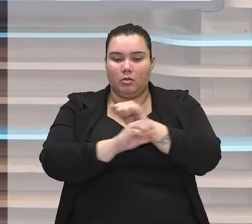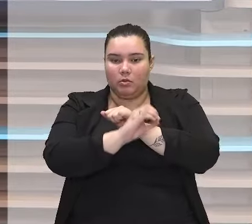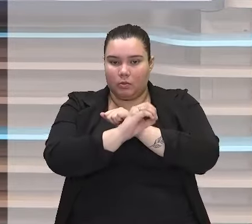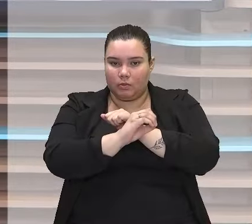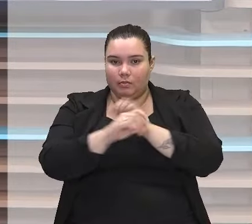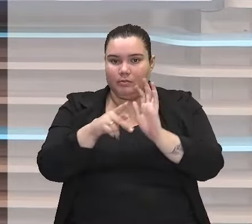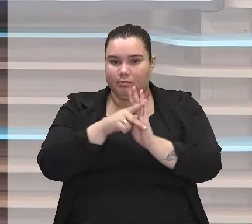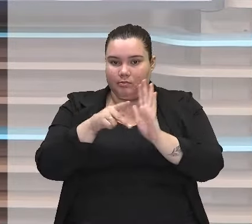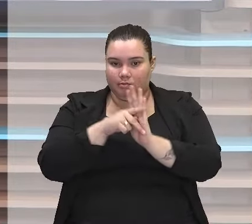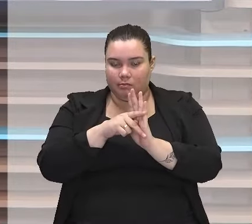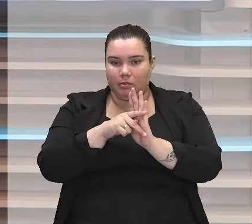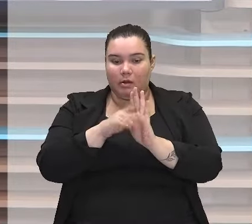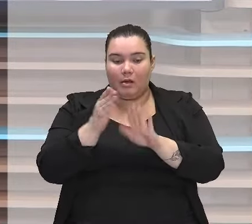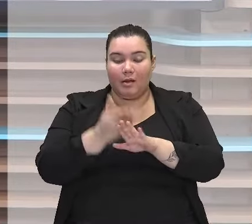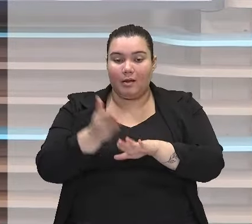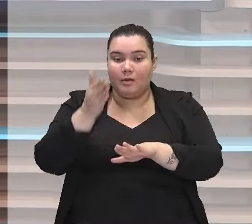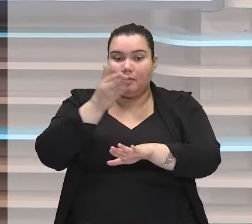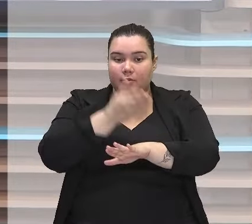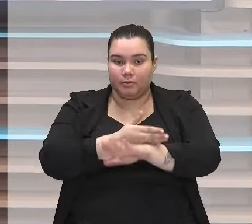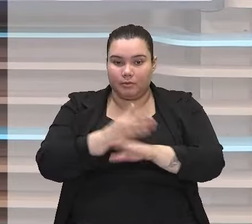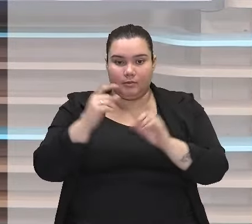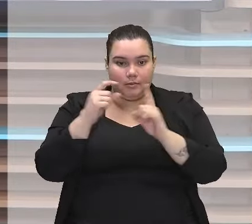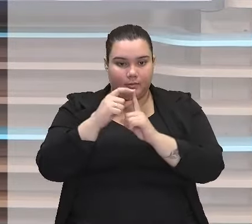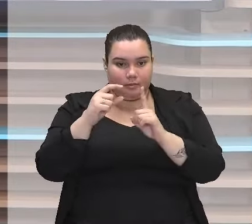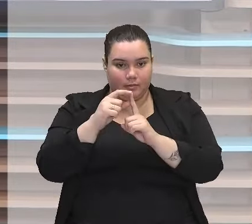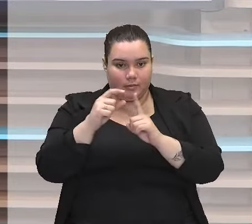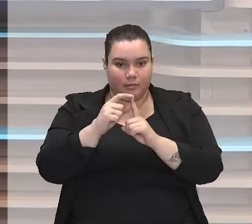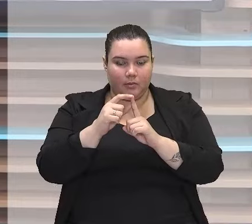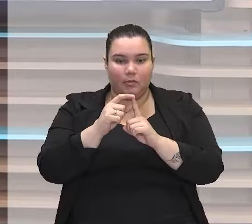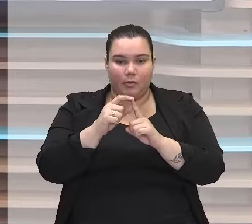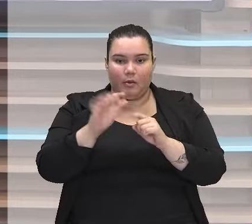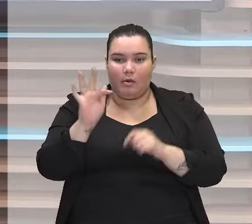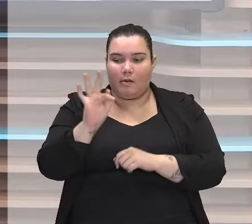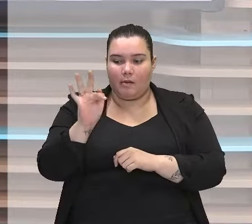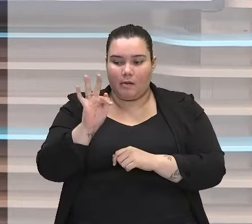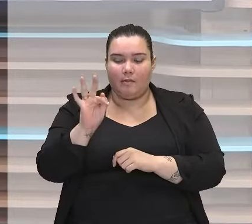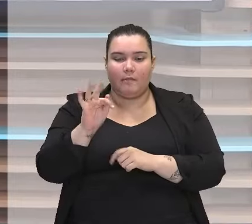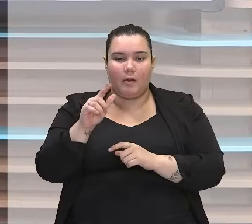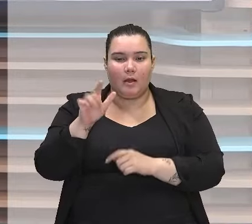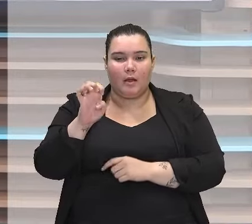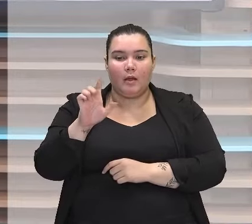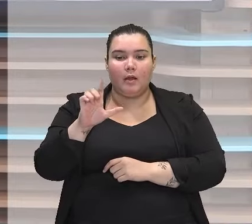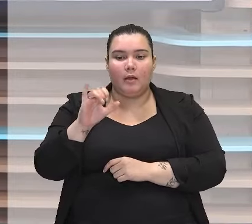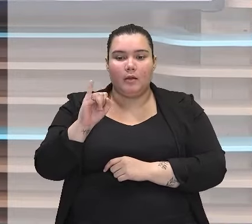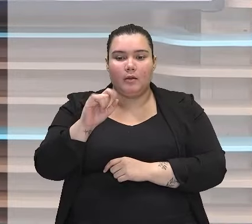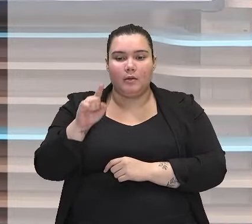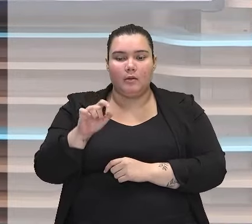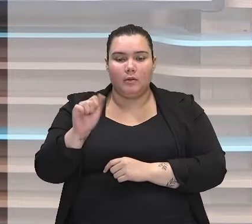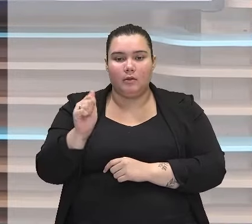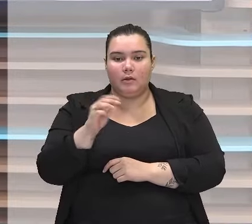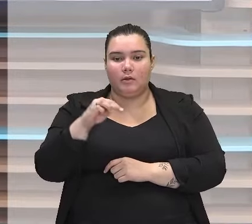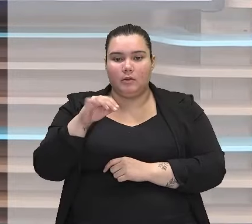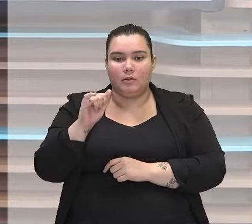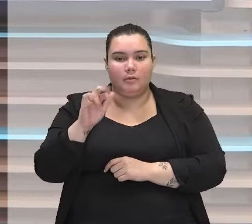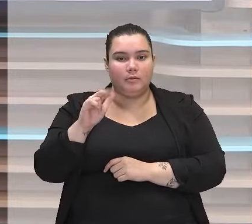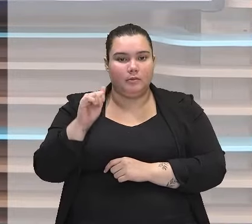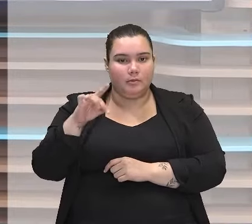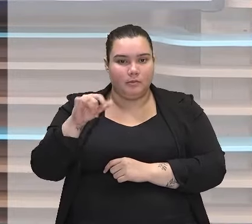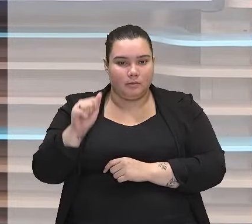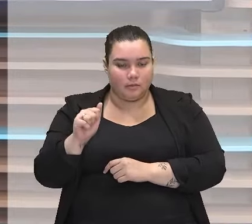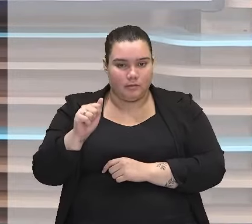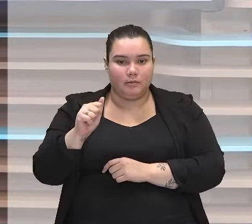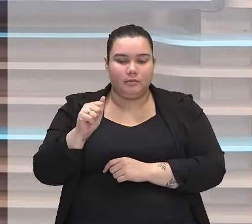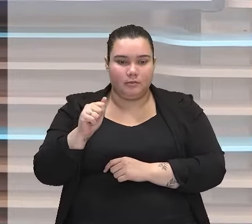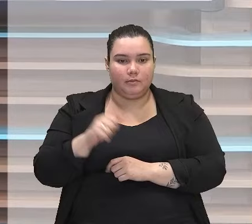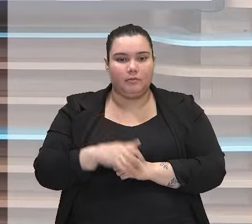exatamente antes da palavra feminina Elisa Miranda. Ok? Então, aqui, é uma cilépse de gênero.